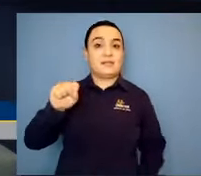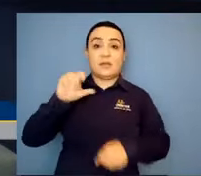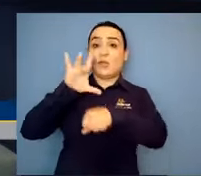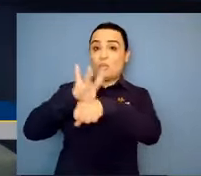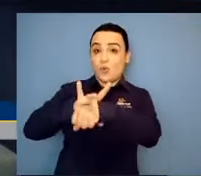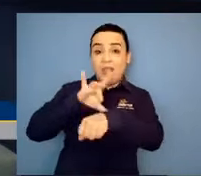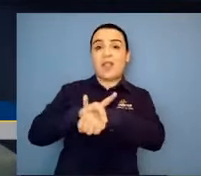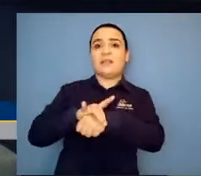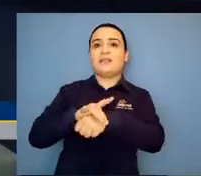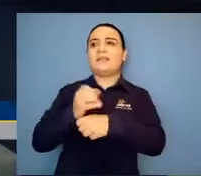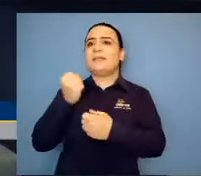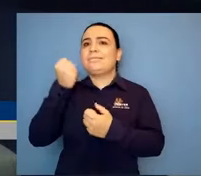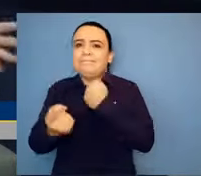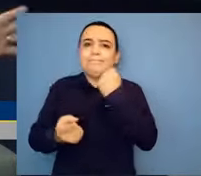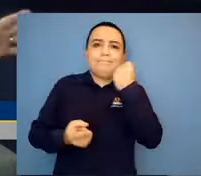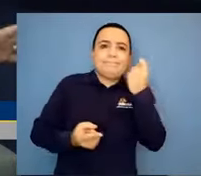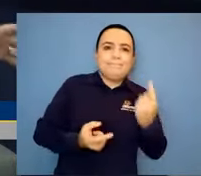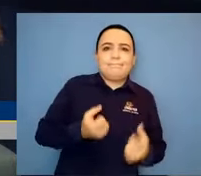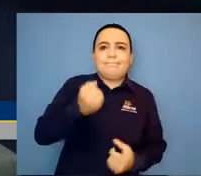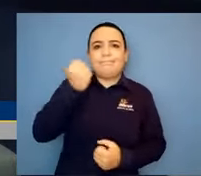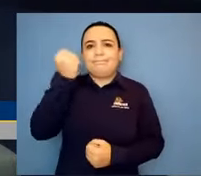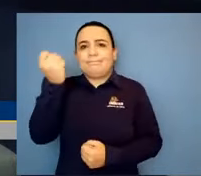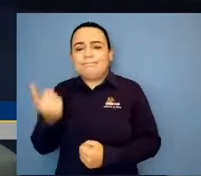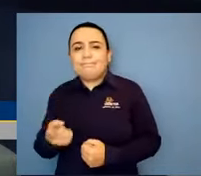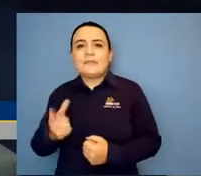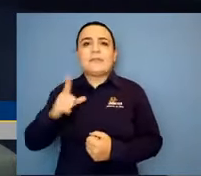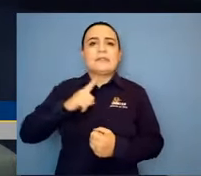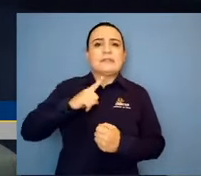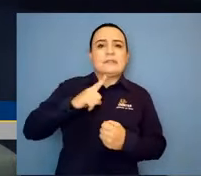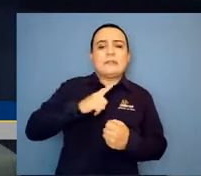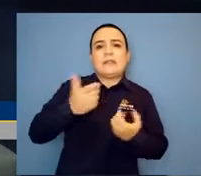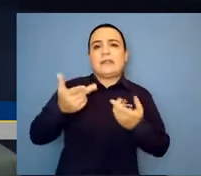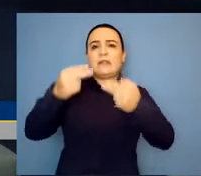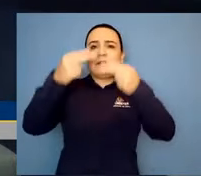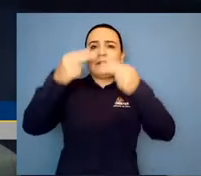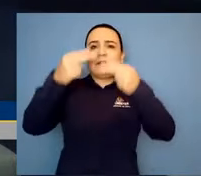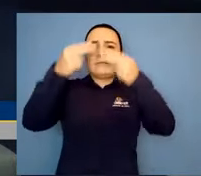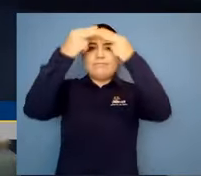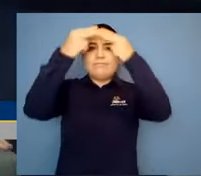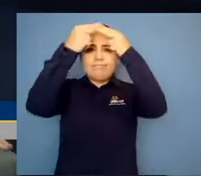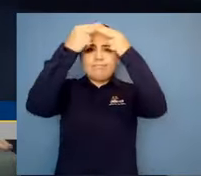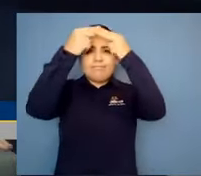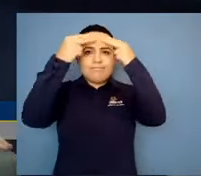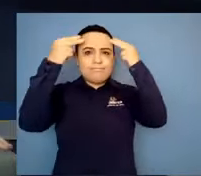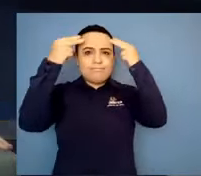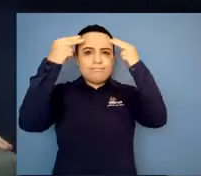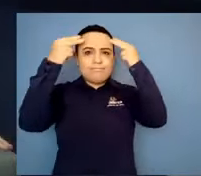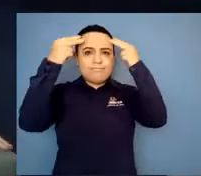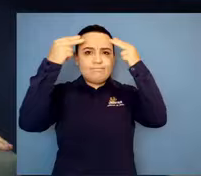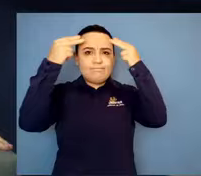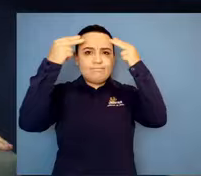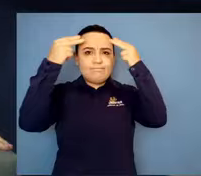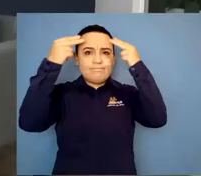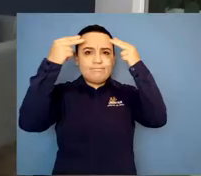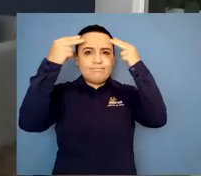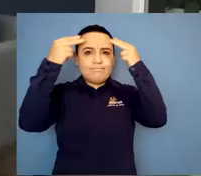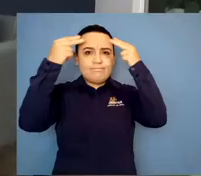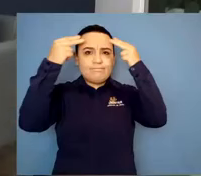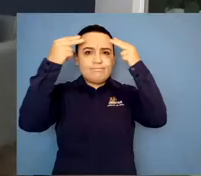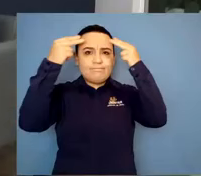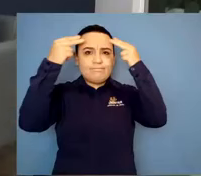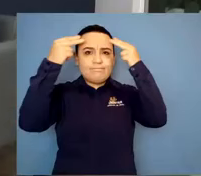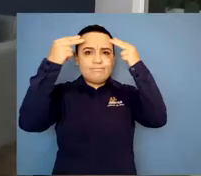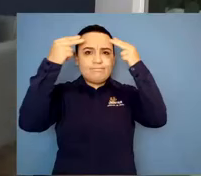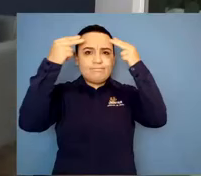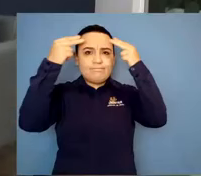leucodistrofias e outras, né, que a vai falar, então o meu trabalho é esse. É esse, e é um trabalho que ela